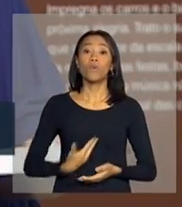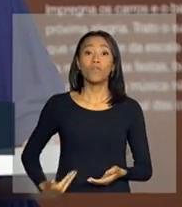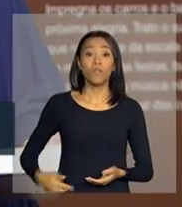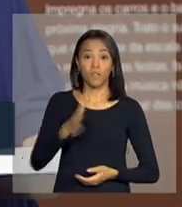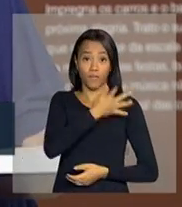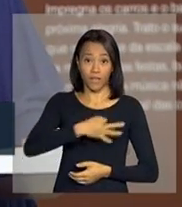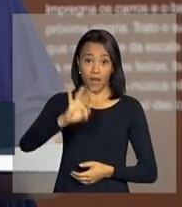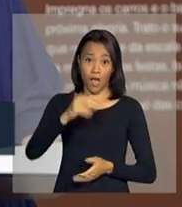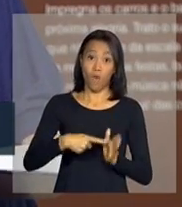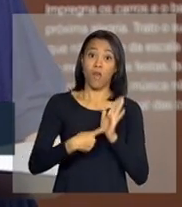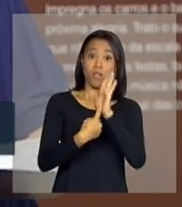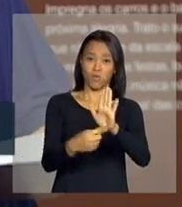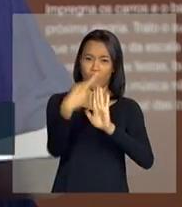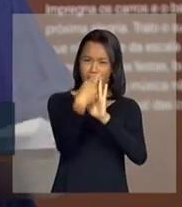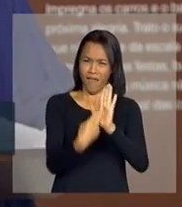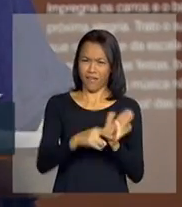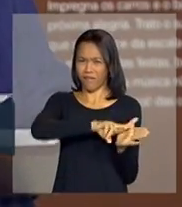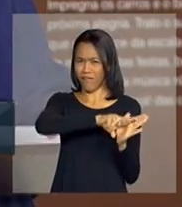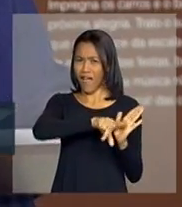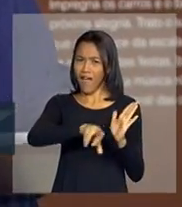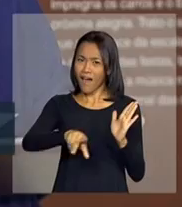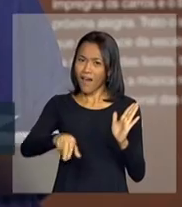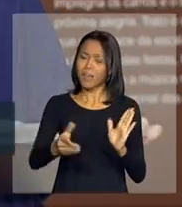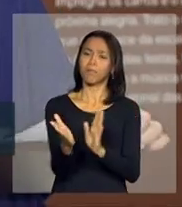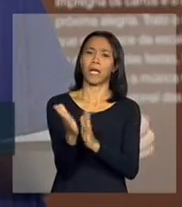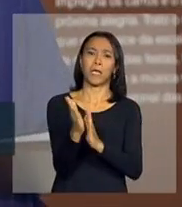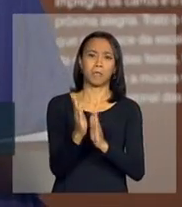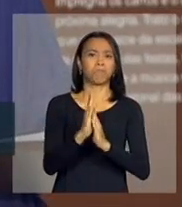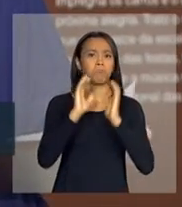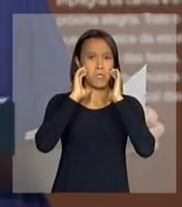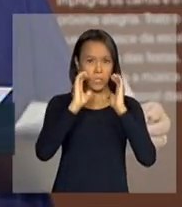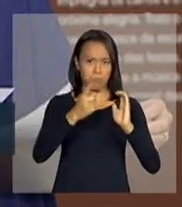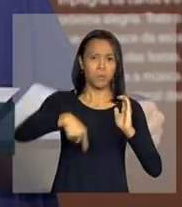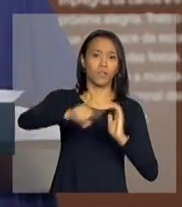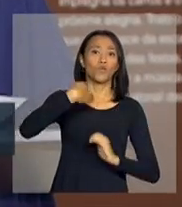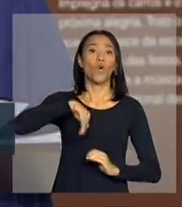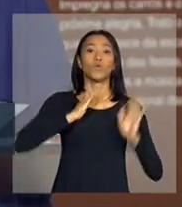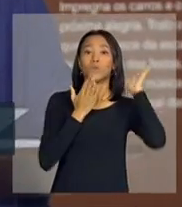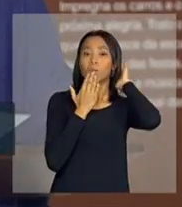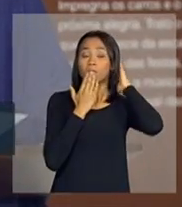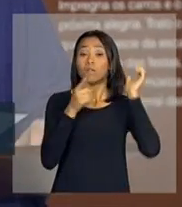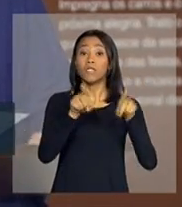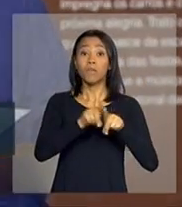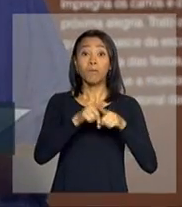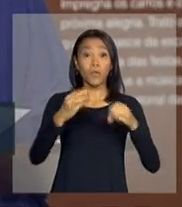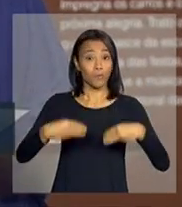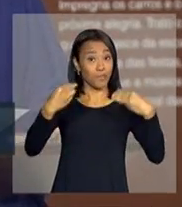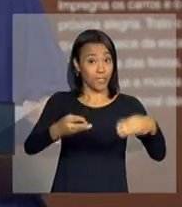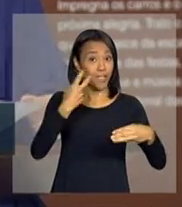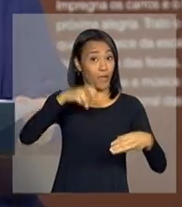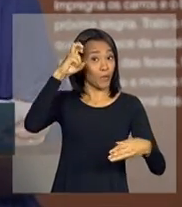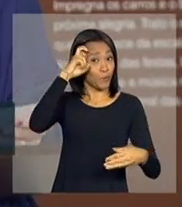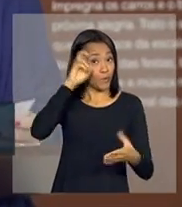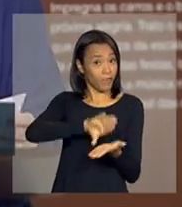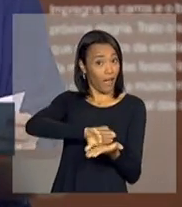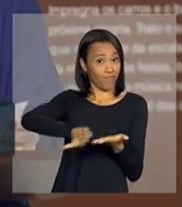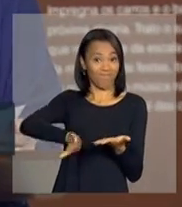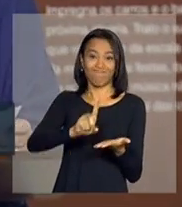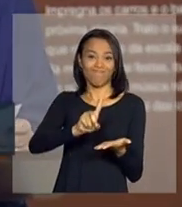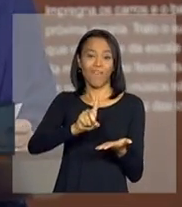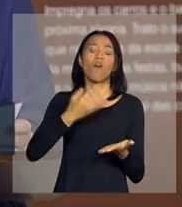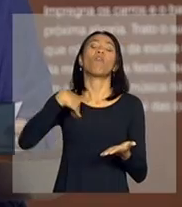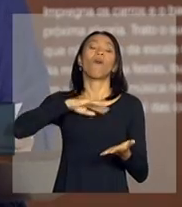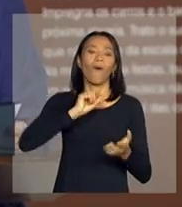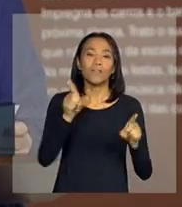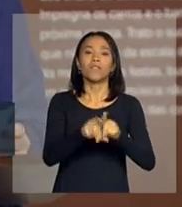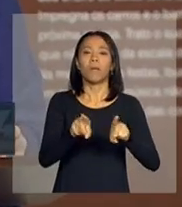medida, várias medidas de valorização dos nossos índios. E o Ministério da Cultura não poderia ficar à parte. Nós também